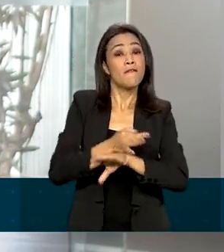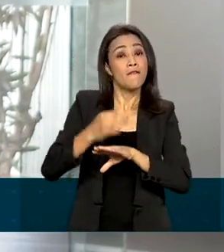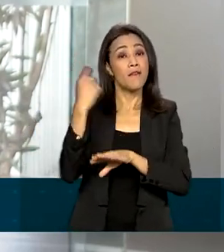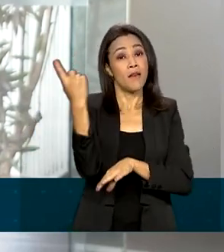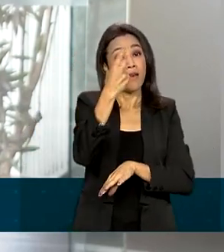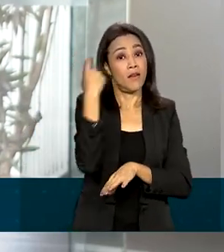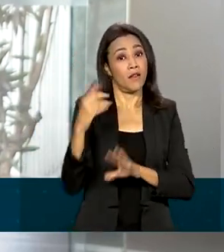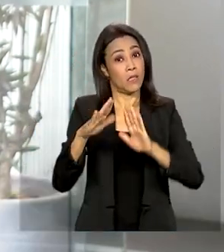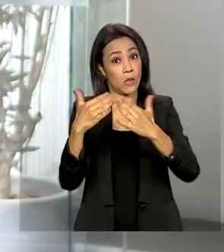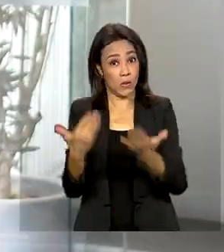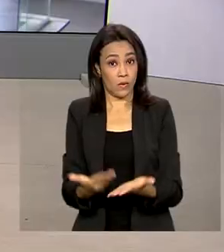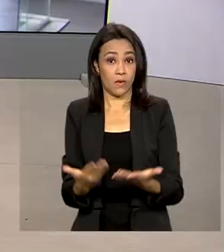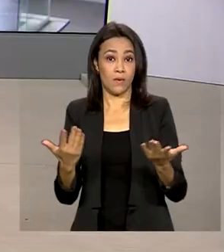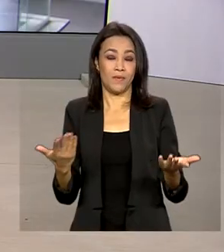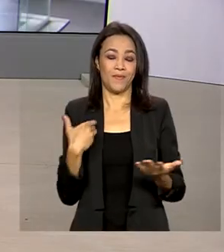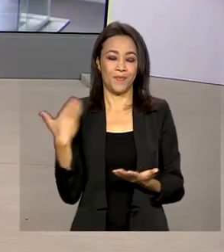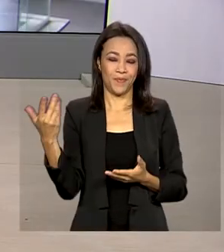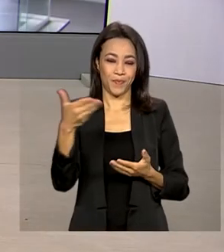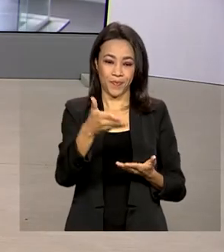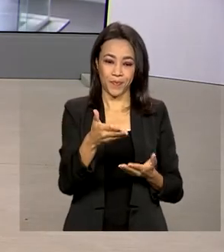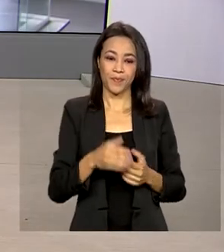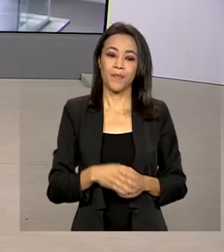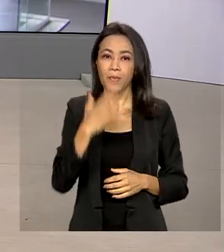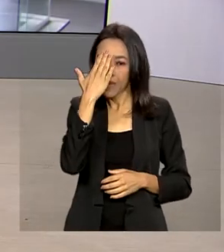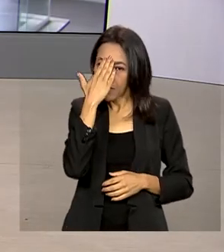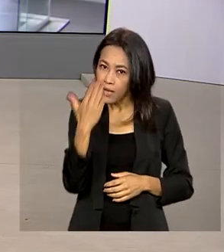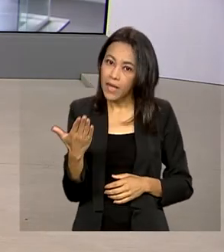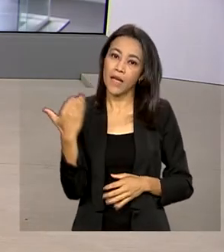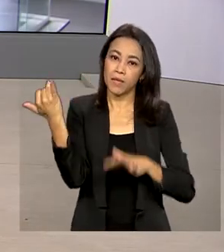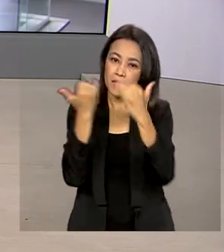Renata, eu volto com você aí no estúdio. Tá certo, Júlia. Muito obrigada pelas suas informações. Transcrição e por